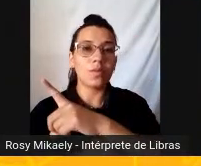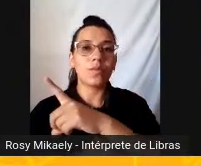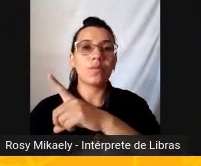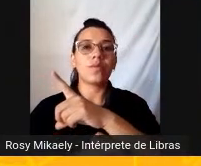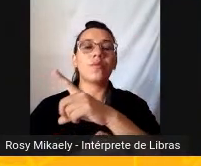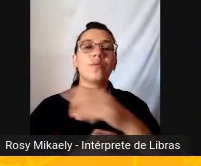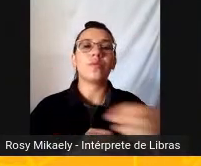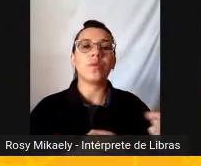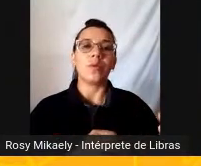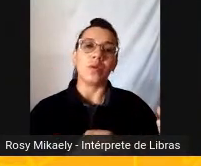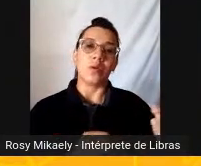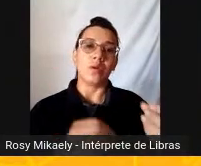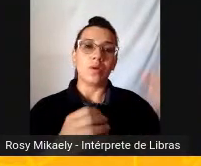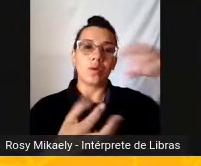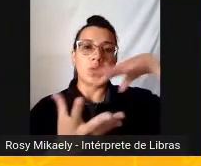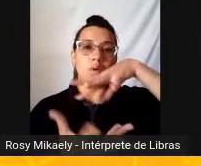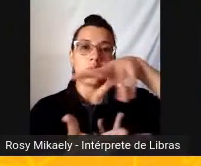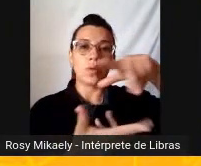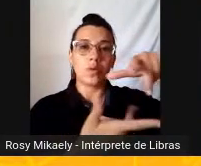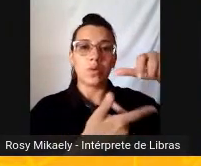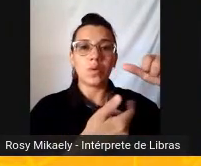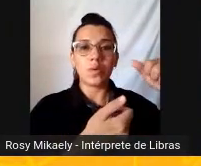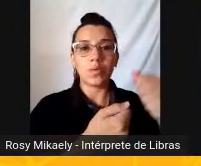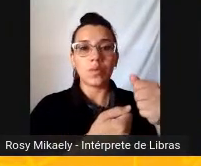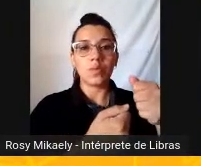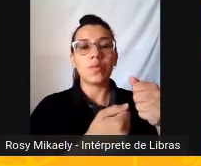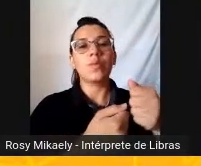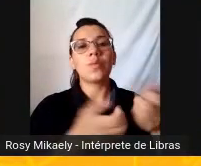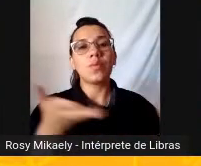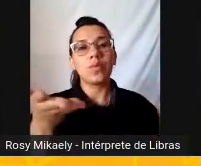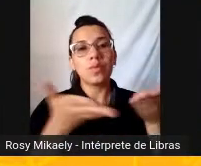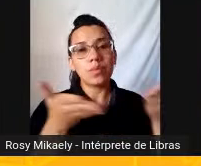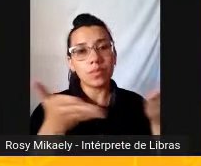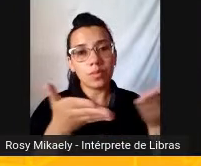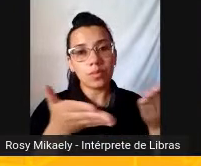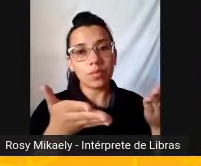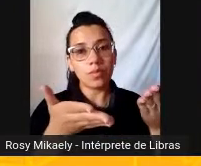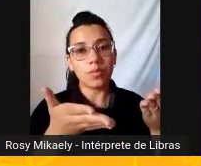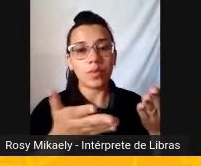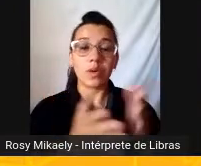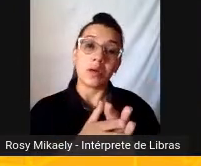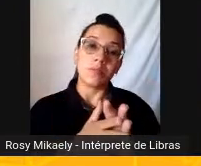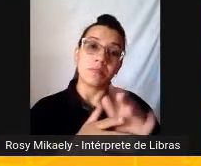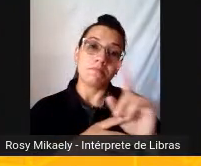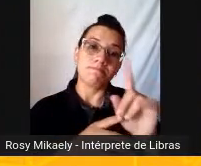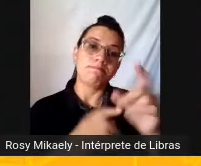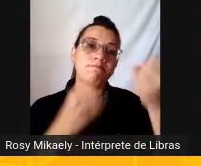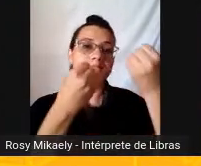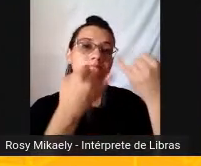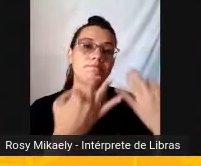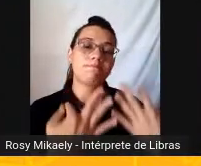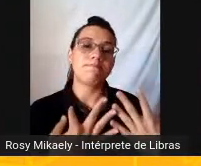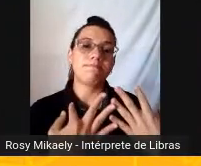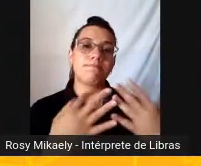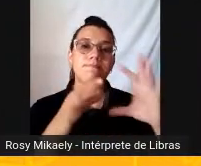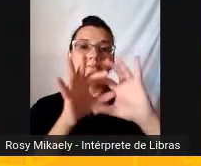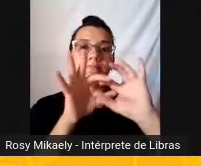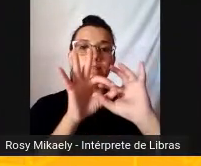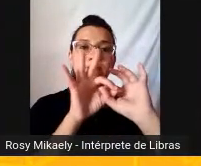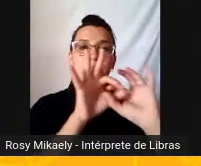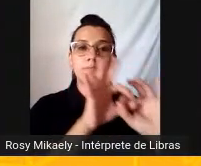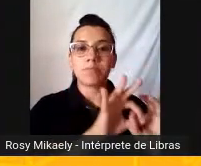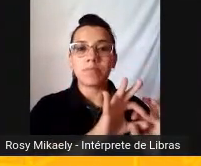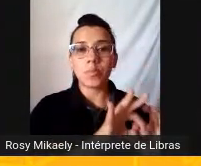Isso aqui é outra história Não tá dizendo Condizendo com o enunciado Vejam bem que o enunciado Tá